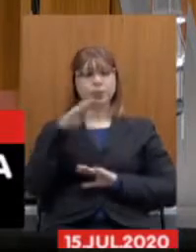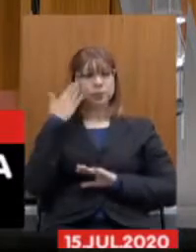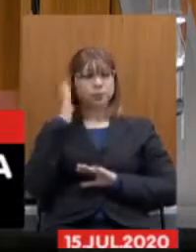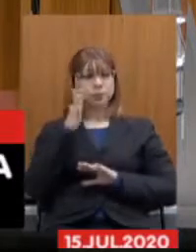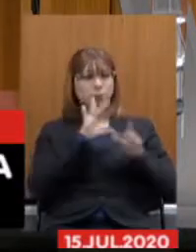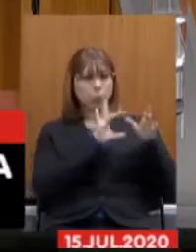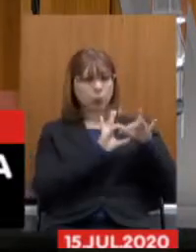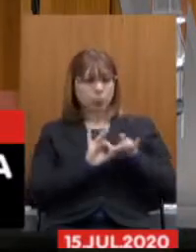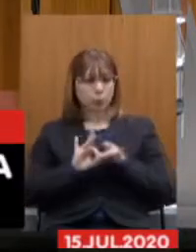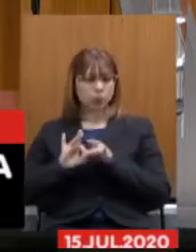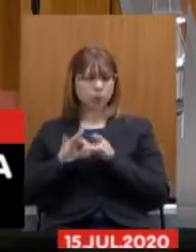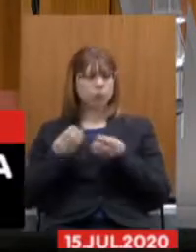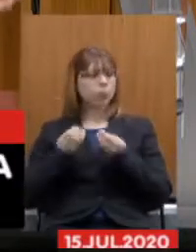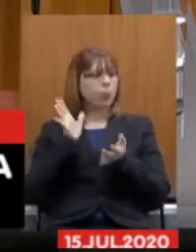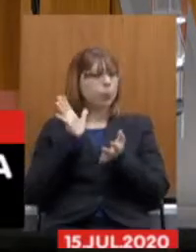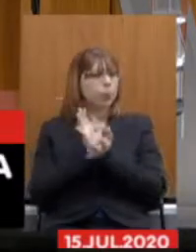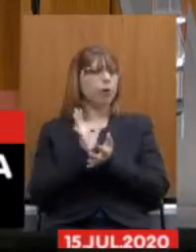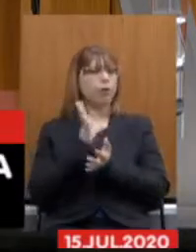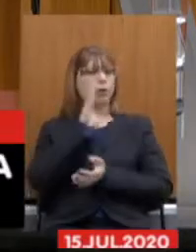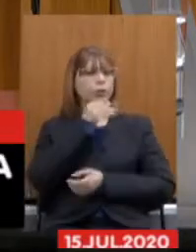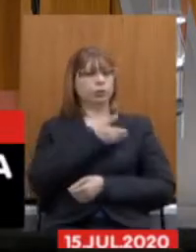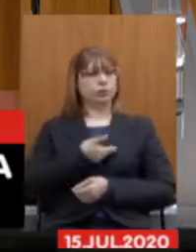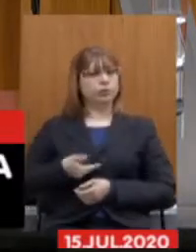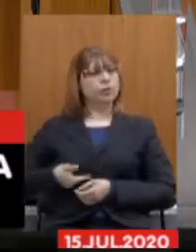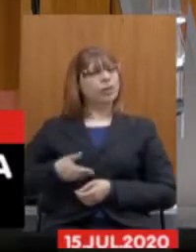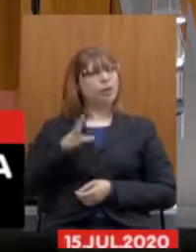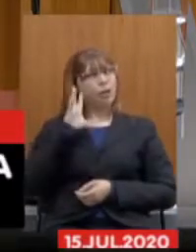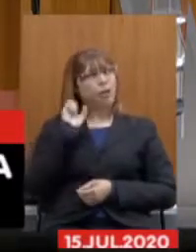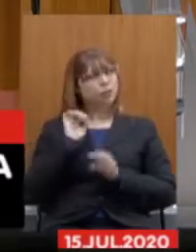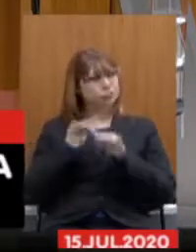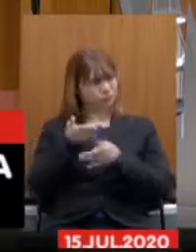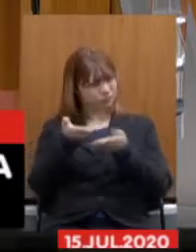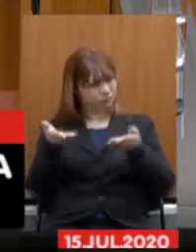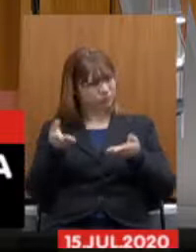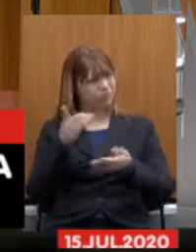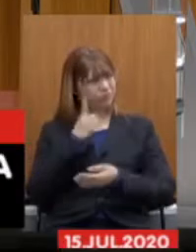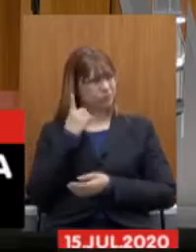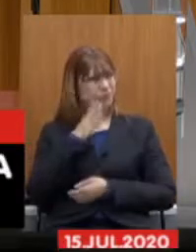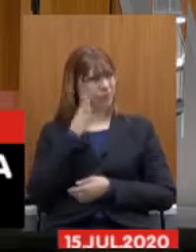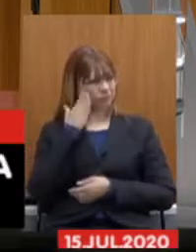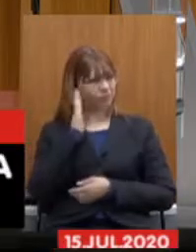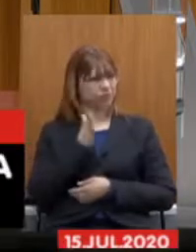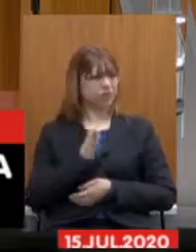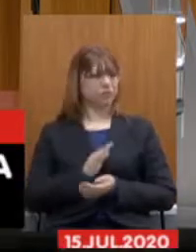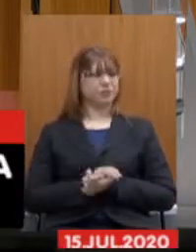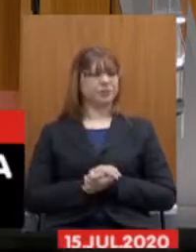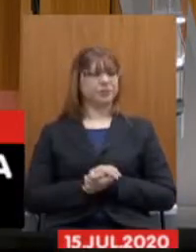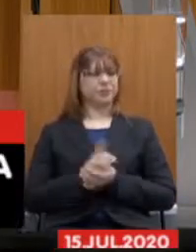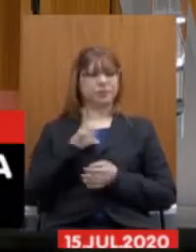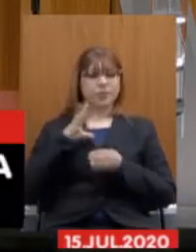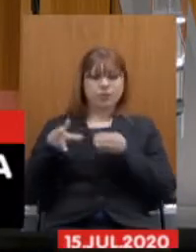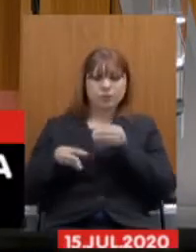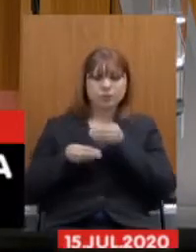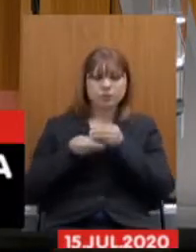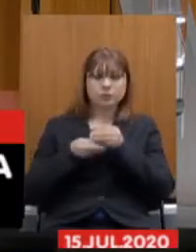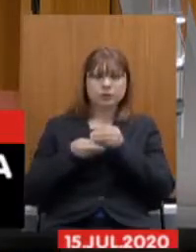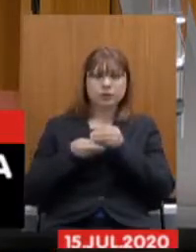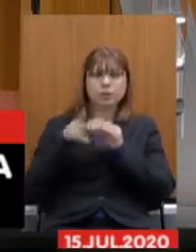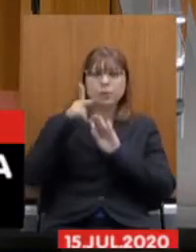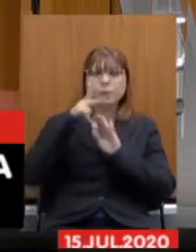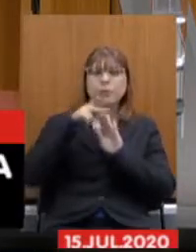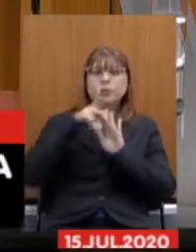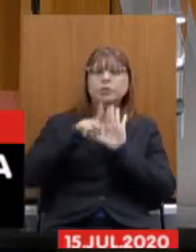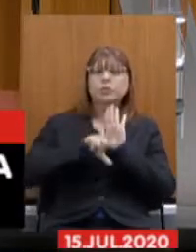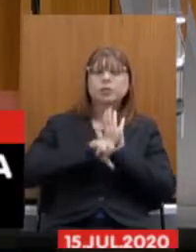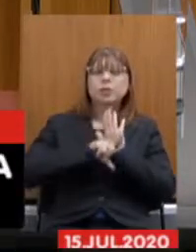situação do servidor eu acho que é do conhecimento de todos os deputados a emenda o projeto de lei